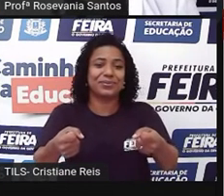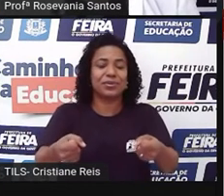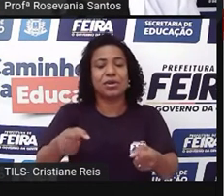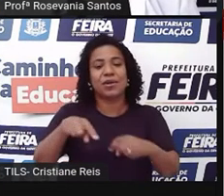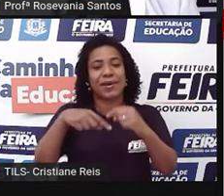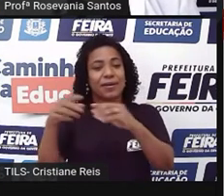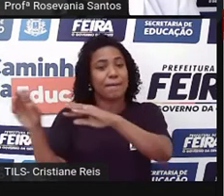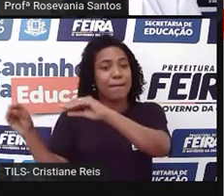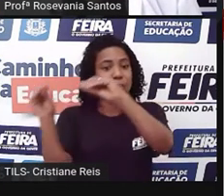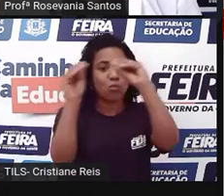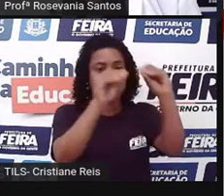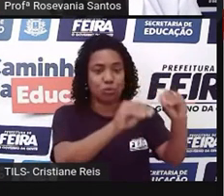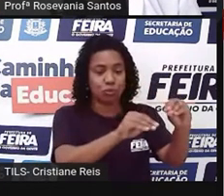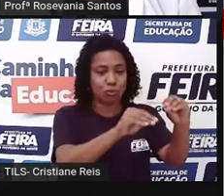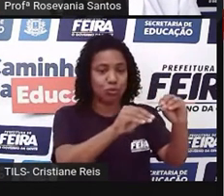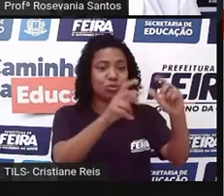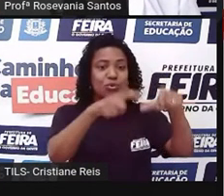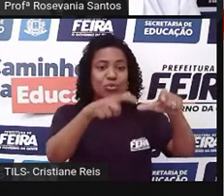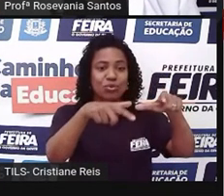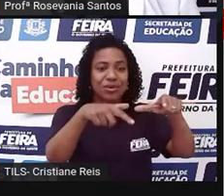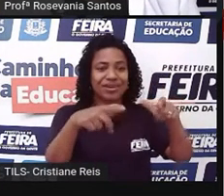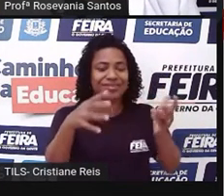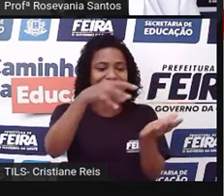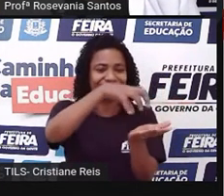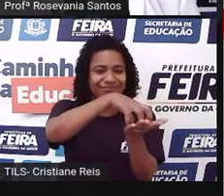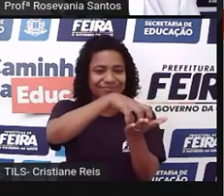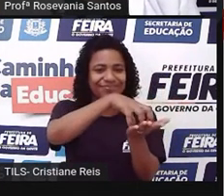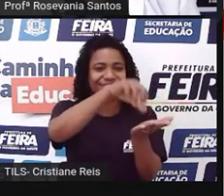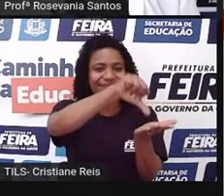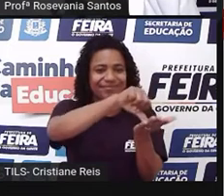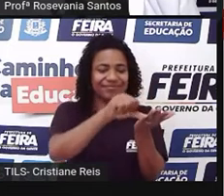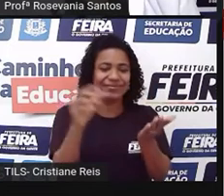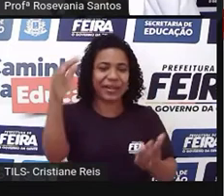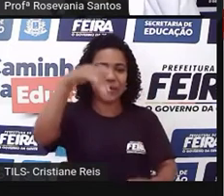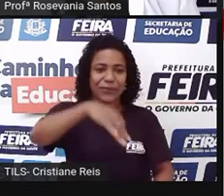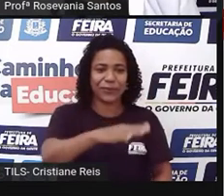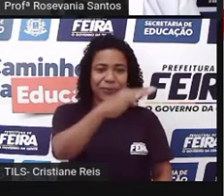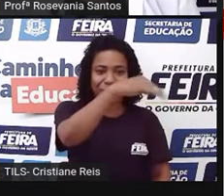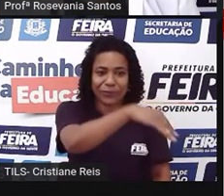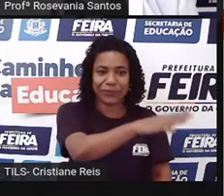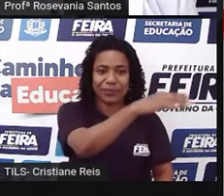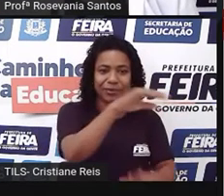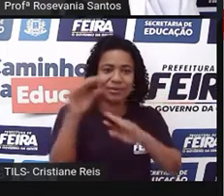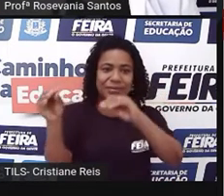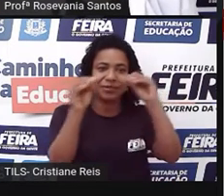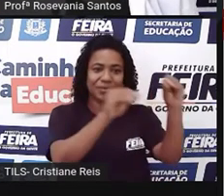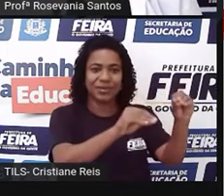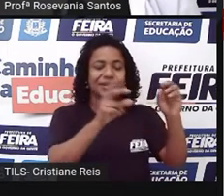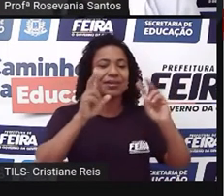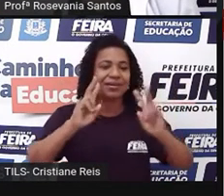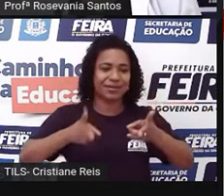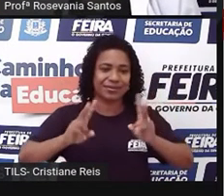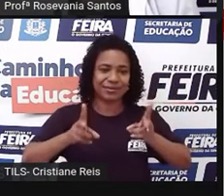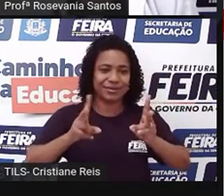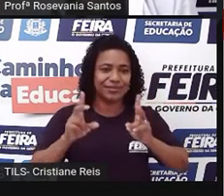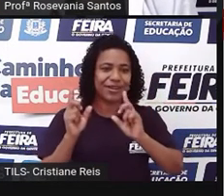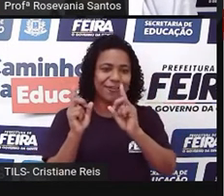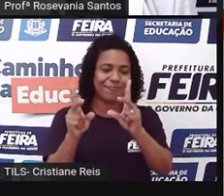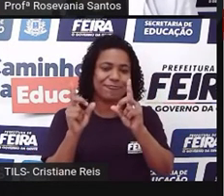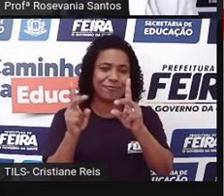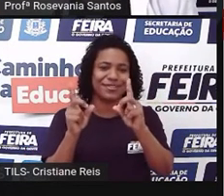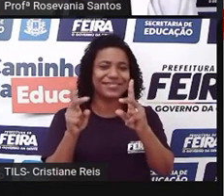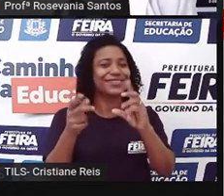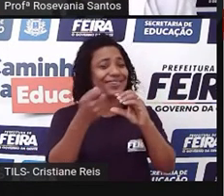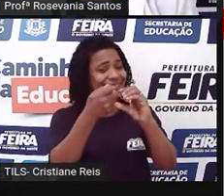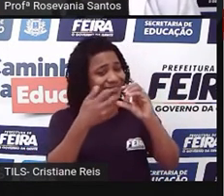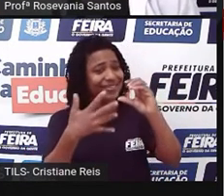centro de abastecimento, mesmo sendo transferido, esse canto até hoje continua, né? Com essa característica